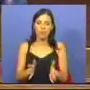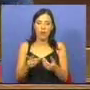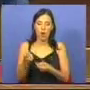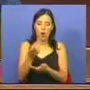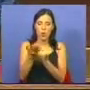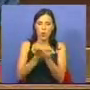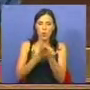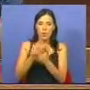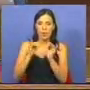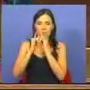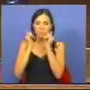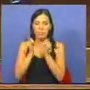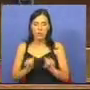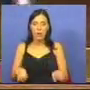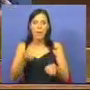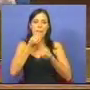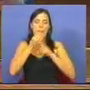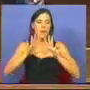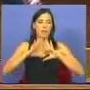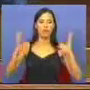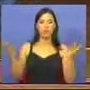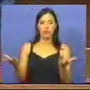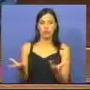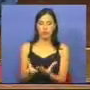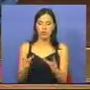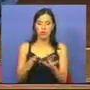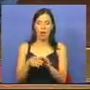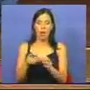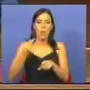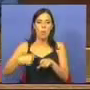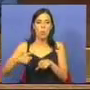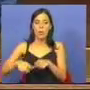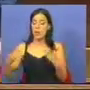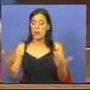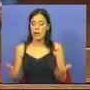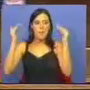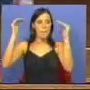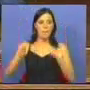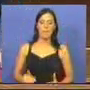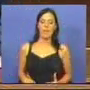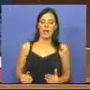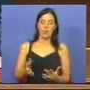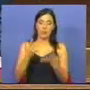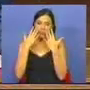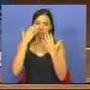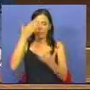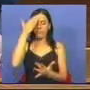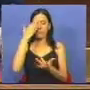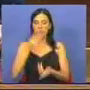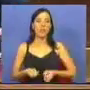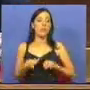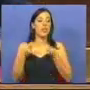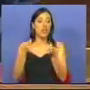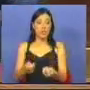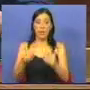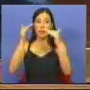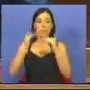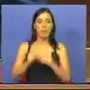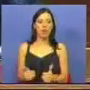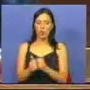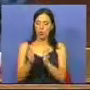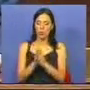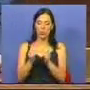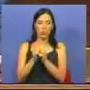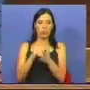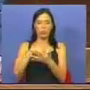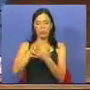do comércio internacional, da perda generalizada e em cascata do crédito, de diminuição previsível de investimento. Portanto, tudo isso